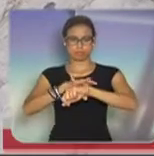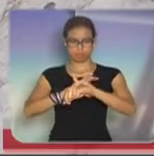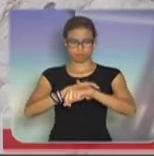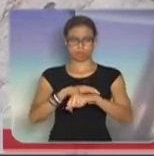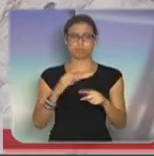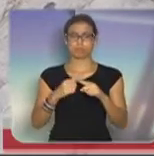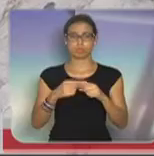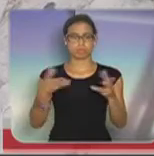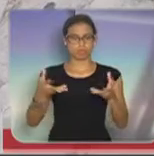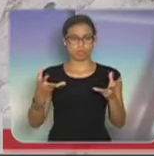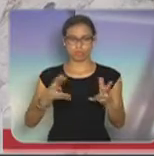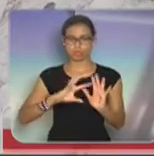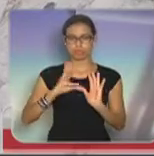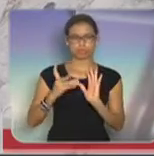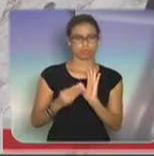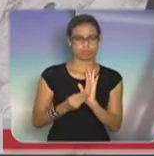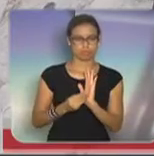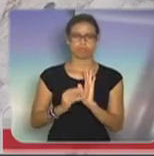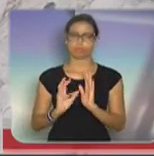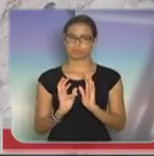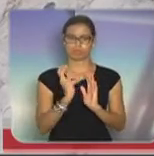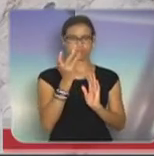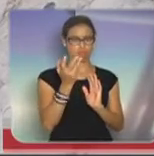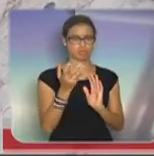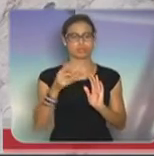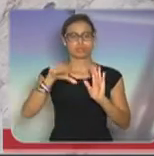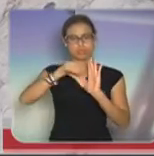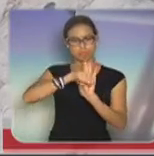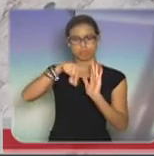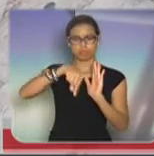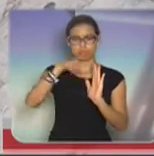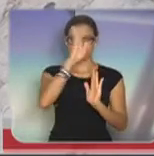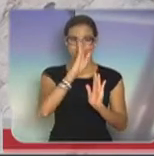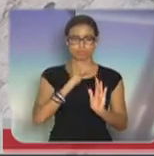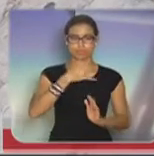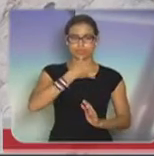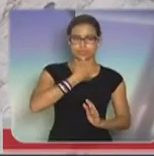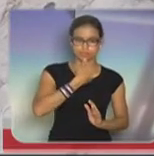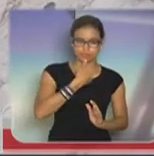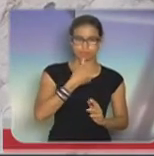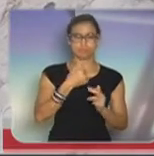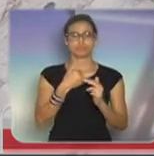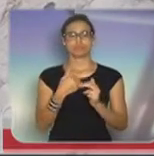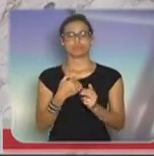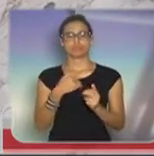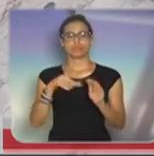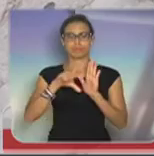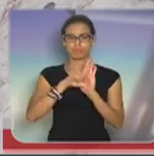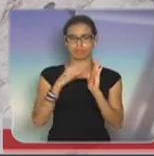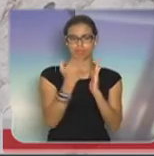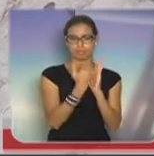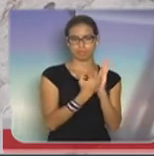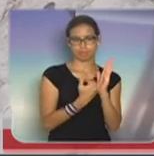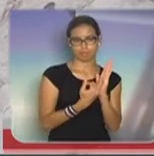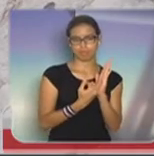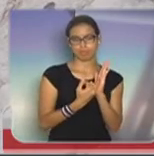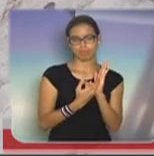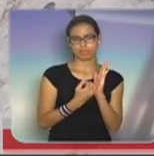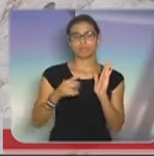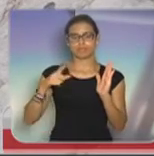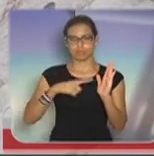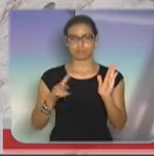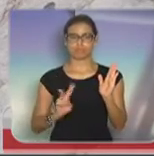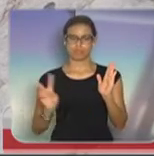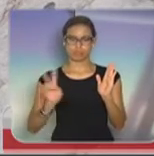mais pode ser mantido. Porque o crime no Brasil, infelizmente, devido às nossas leis, ele tem valor,